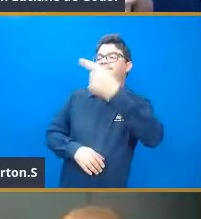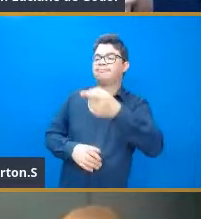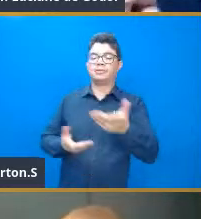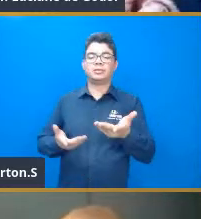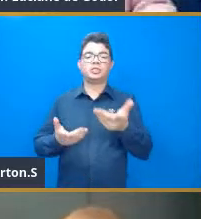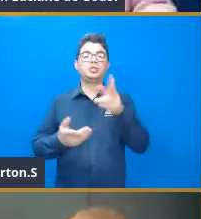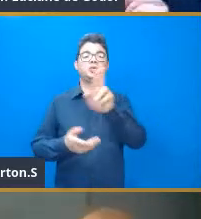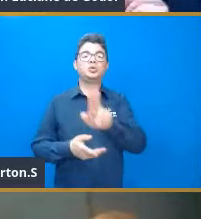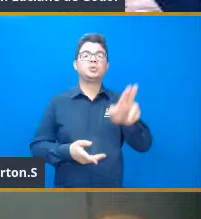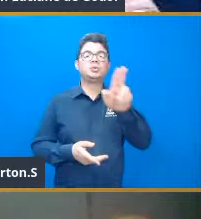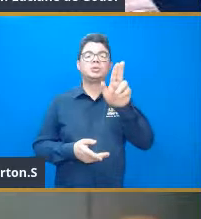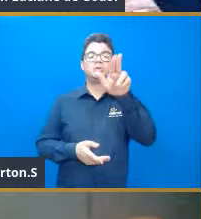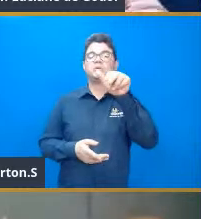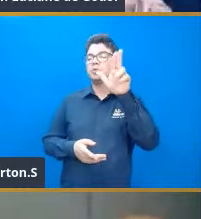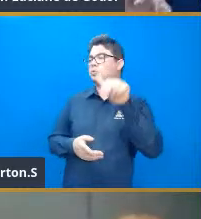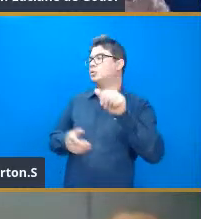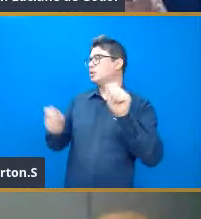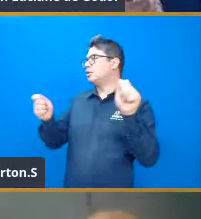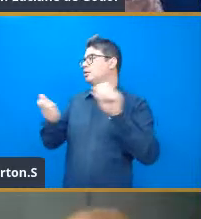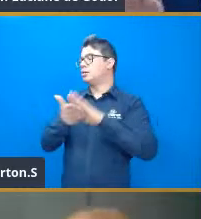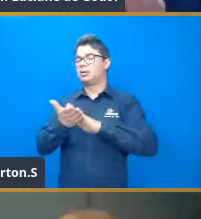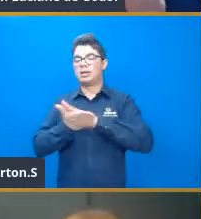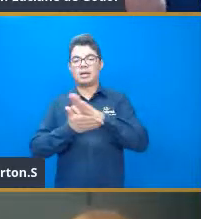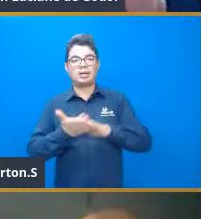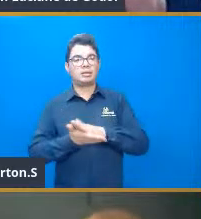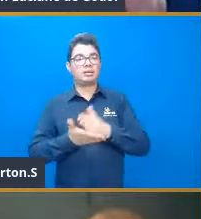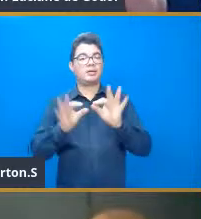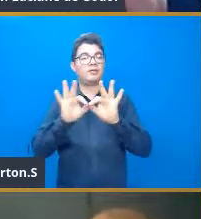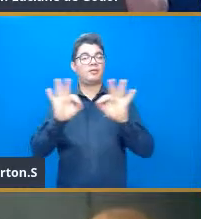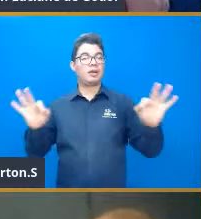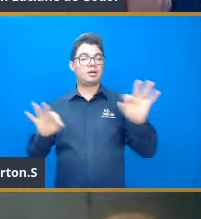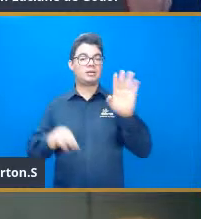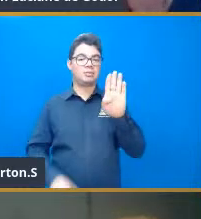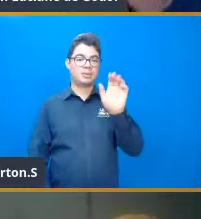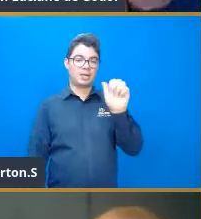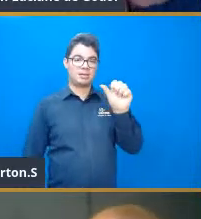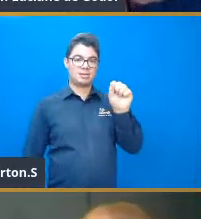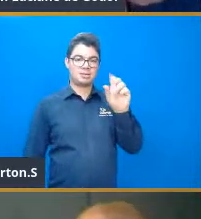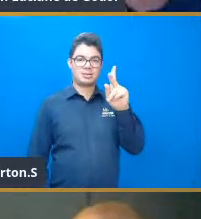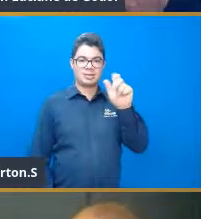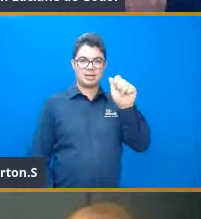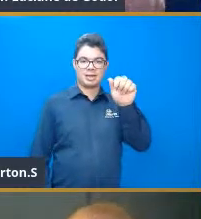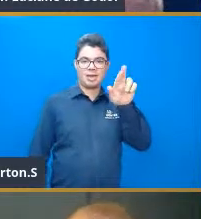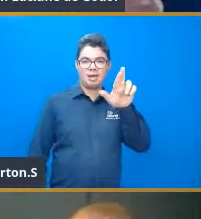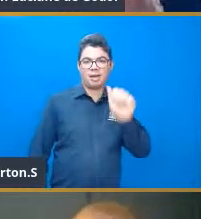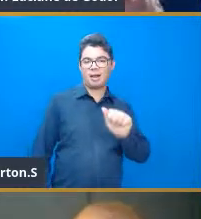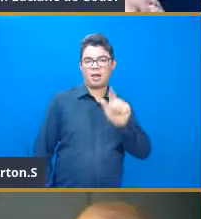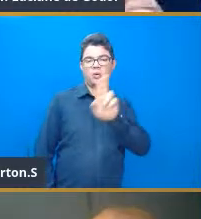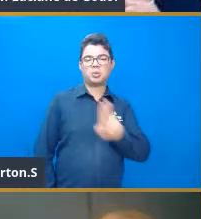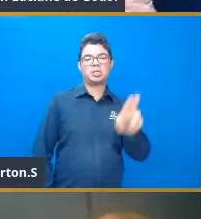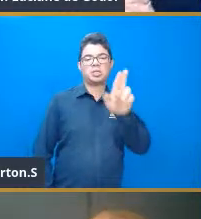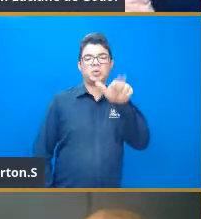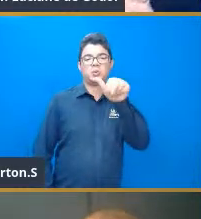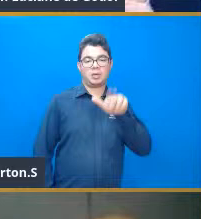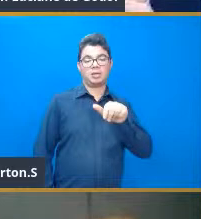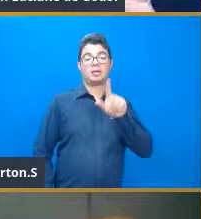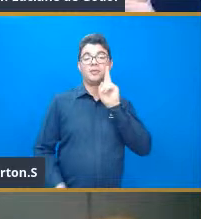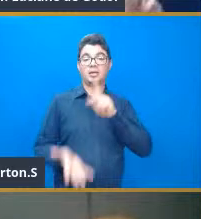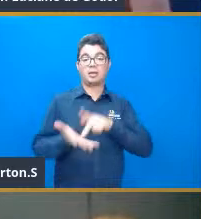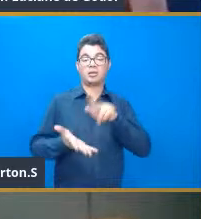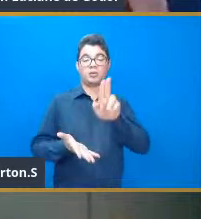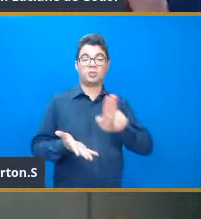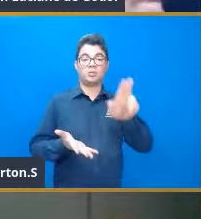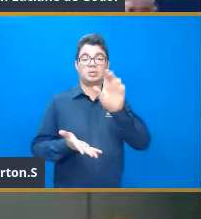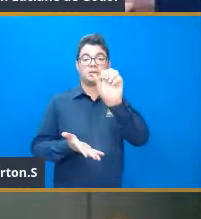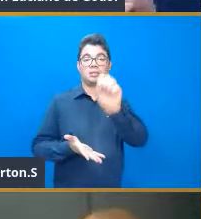nunca, eu nunca usei o Báscara na minha vida, acho que é uma das frases mais repetidas pelos estudantes, e, na verdade, a gente usa, o